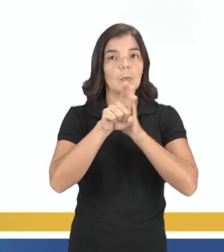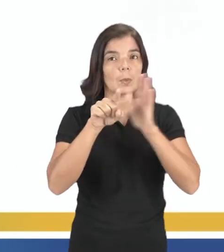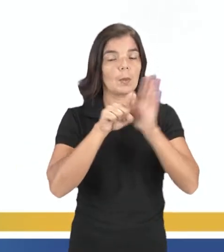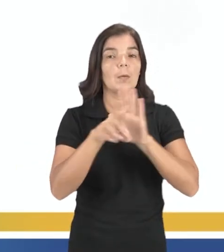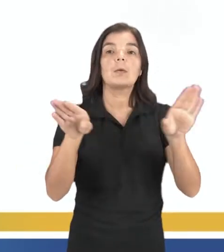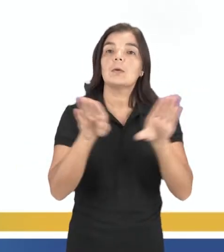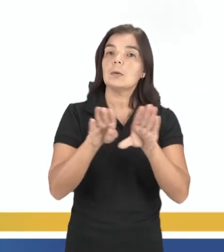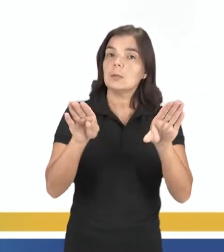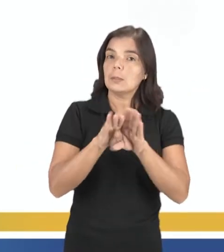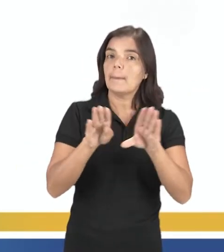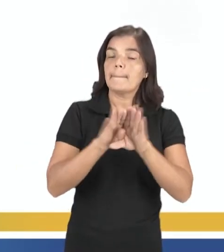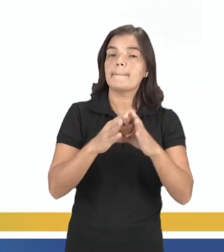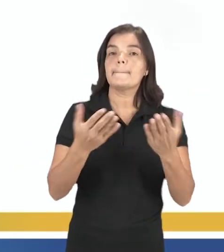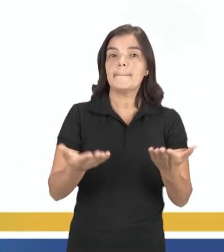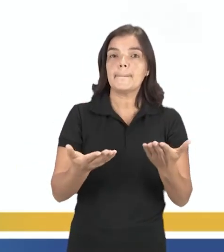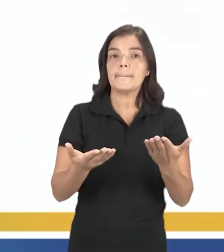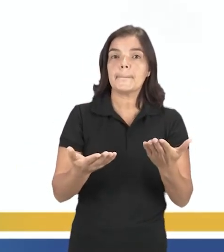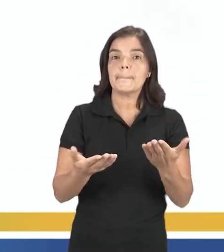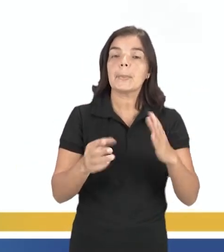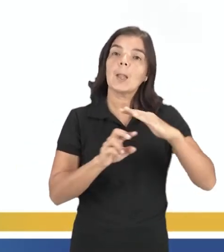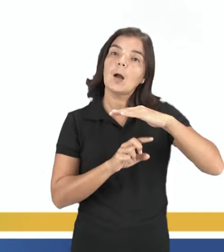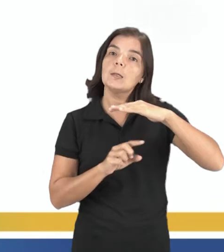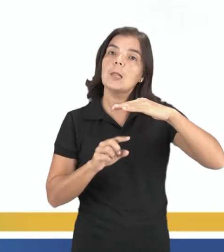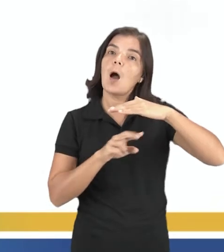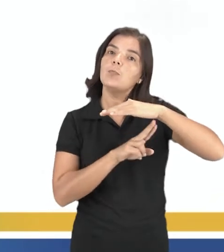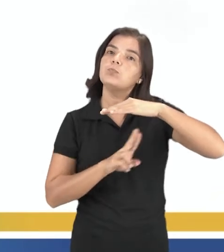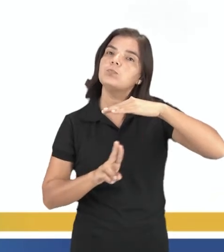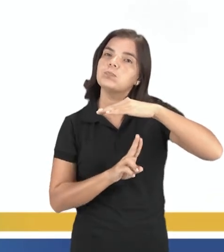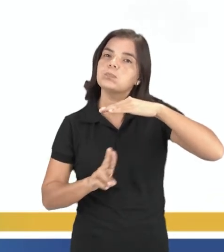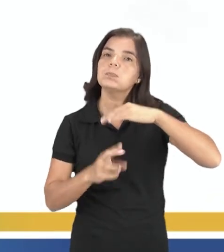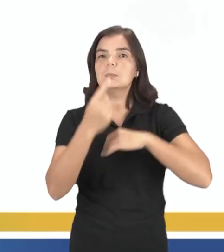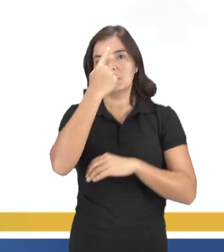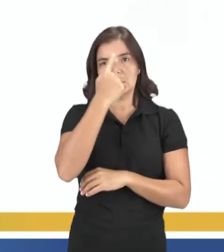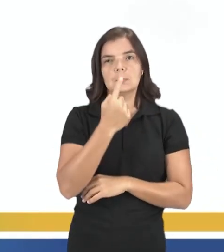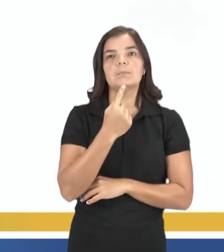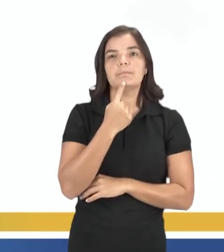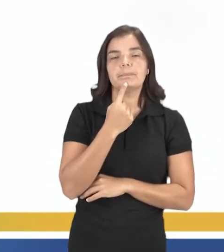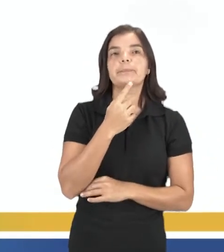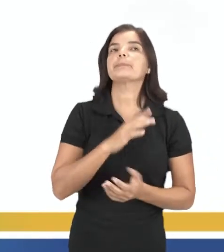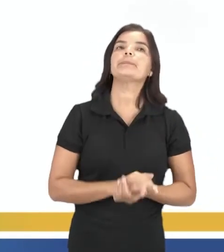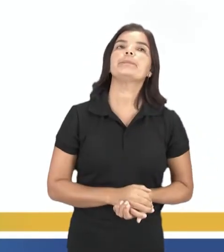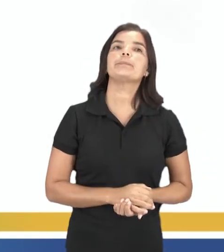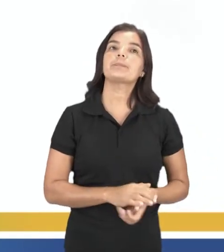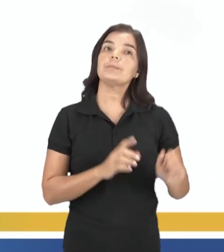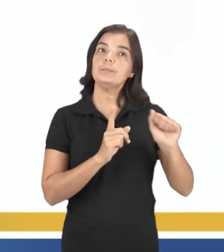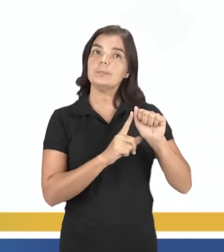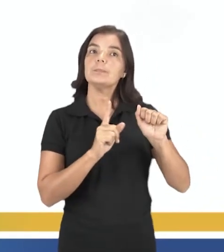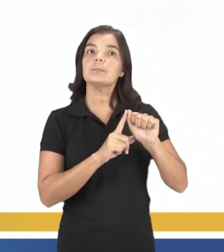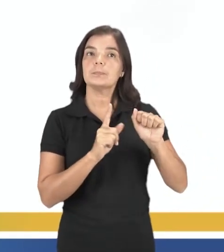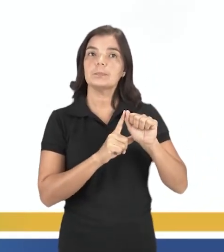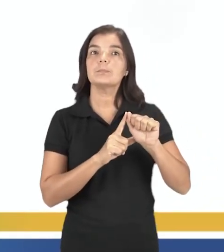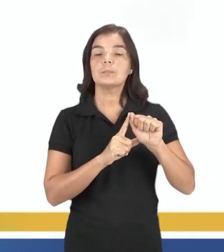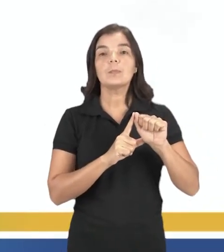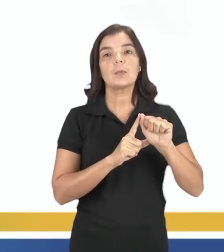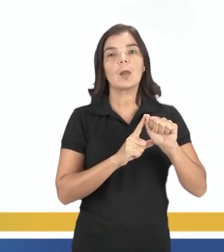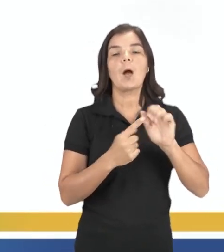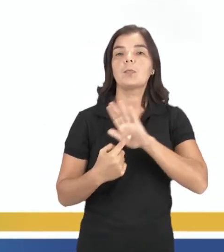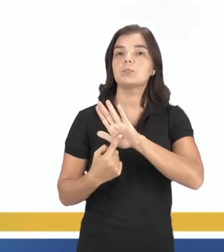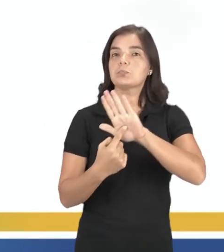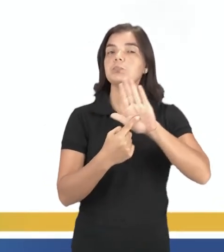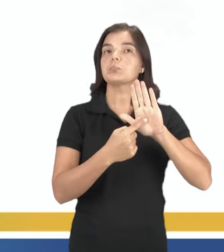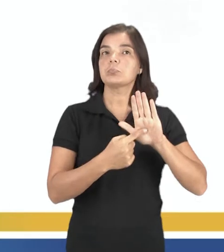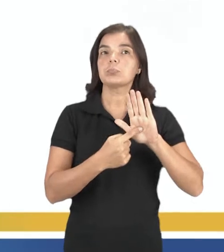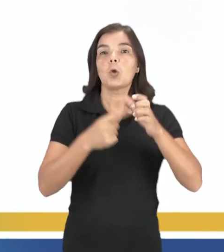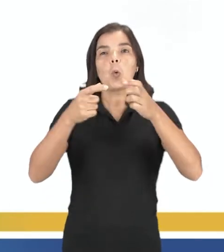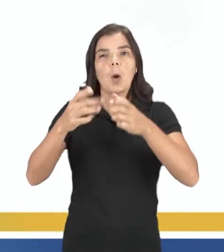e também nos rodapés das imagens, tá certo, pessoal? Letra A, a disposição cênica dos artistas no